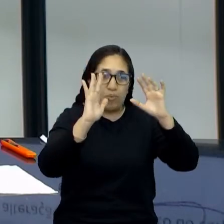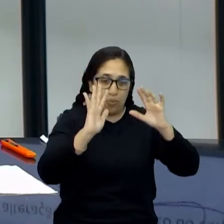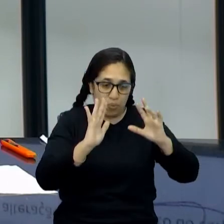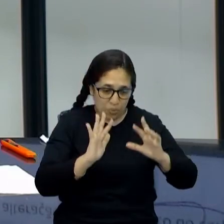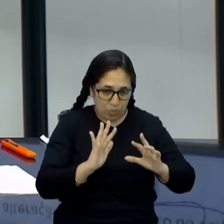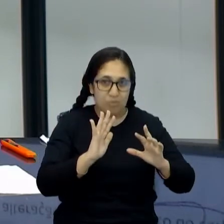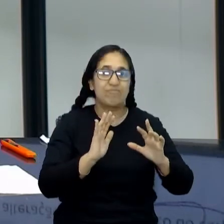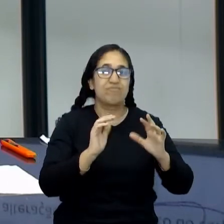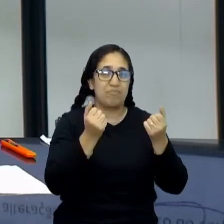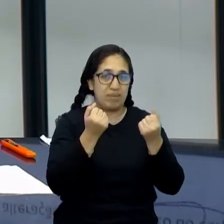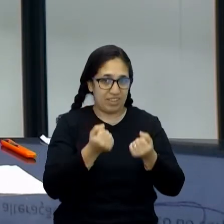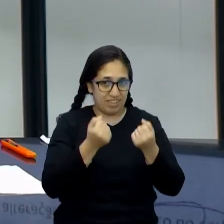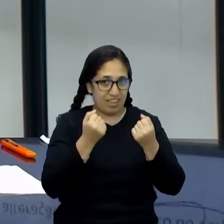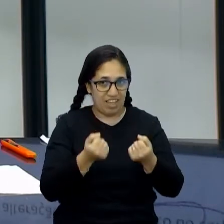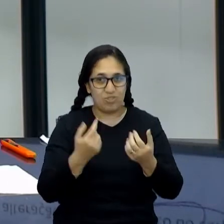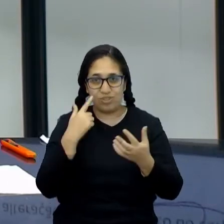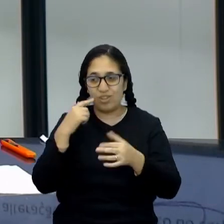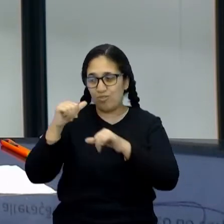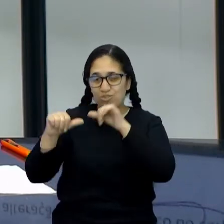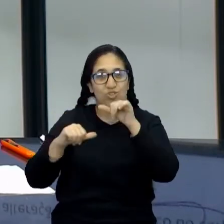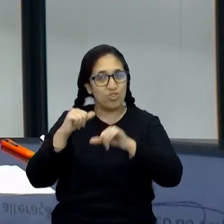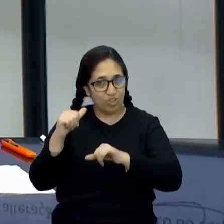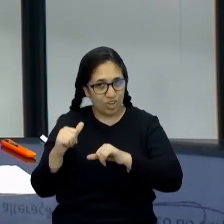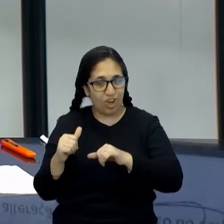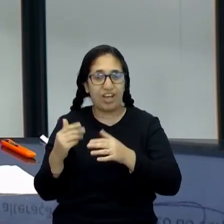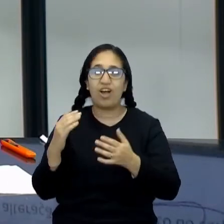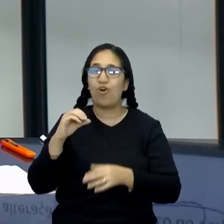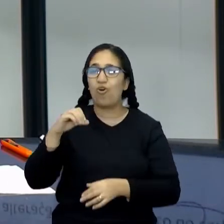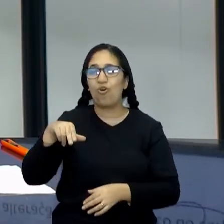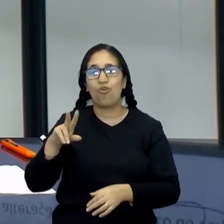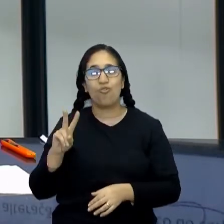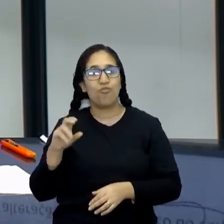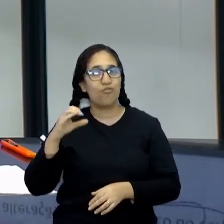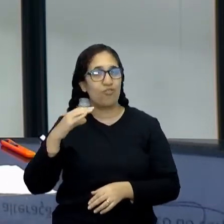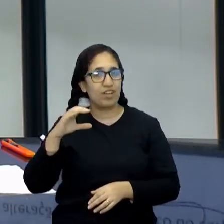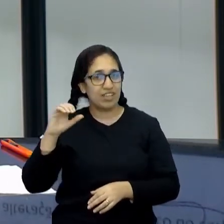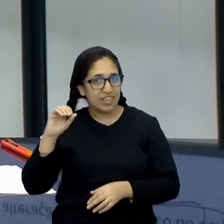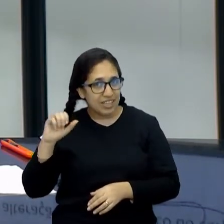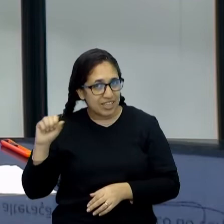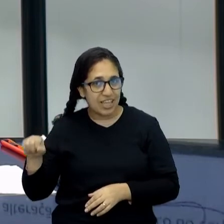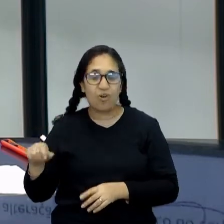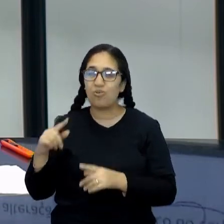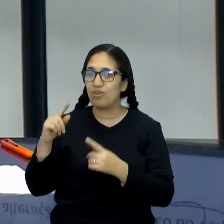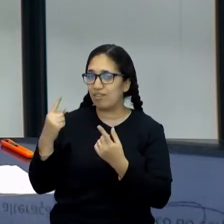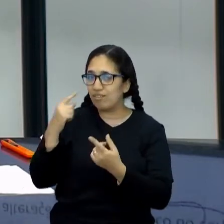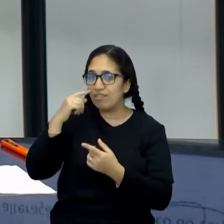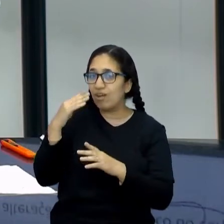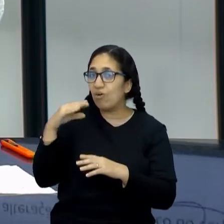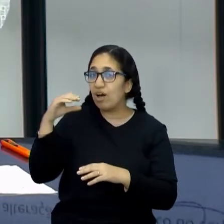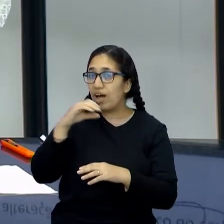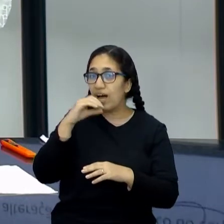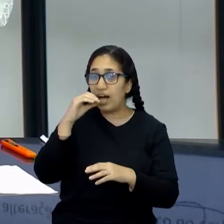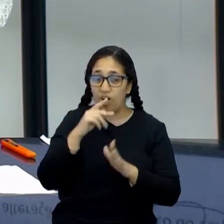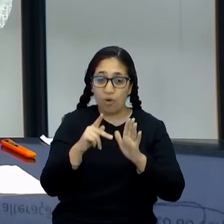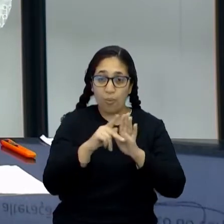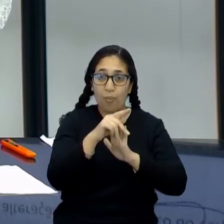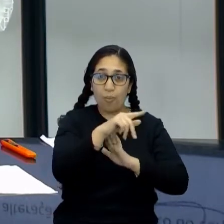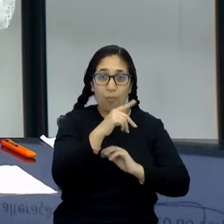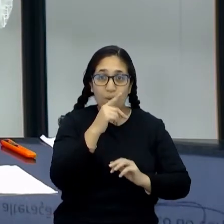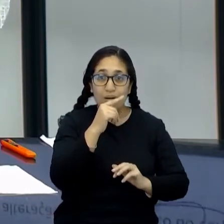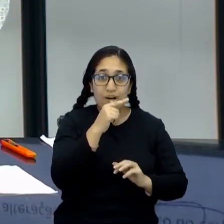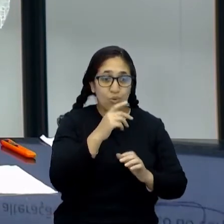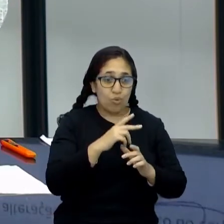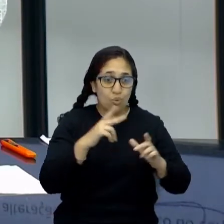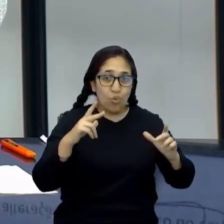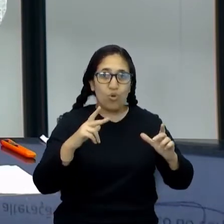Há essa troca, né? A gente chama de convecção. A gente sabe também que o calor específico da água, ele é grande,